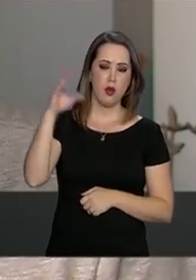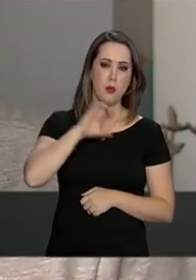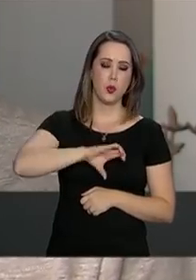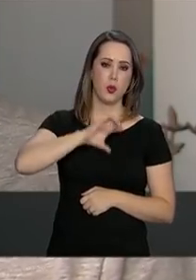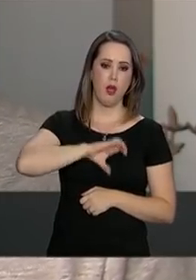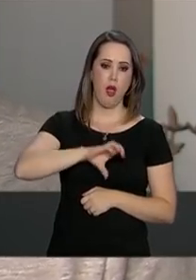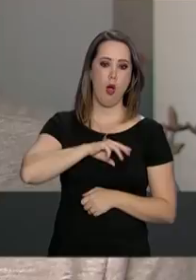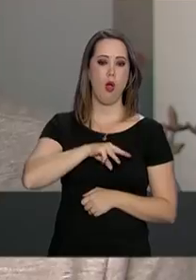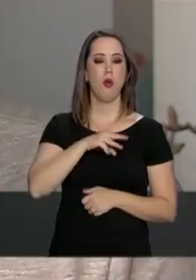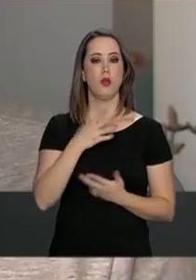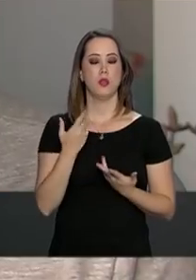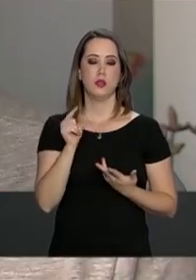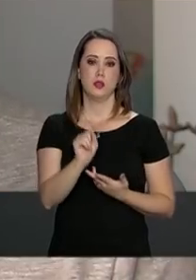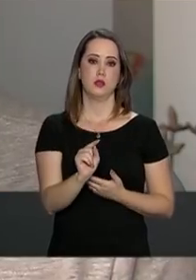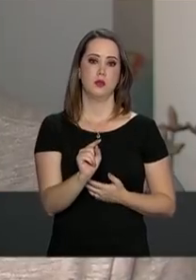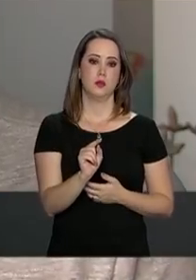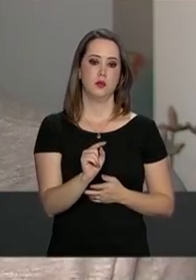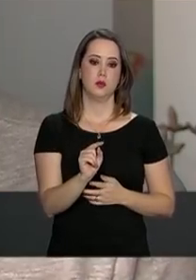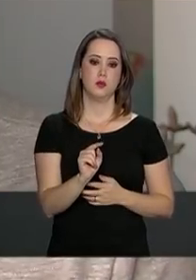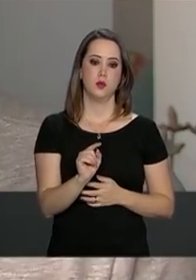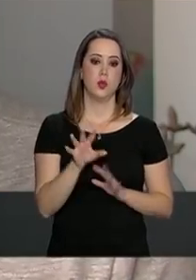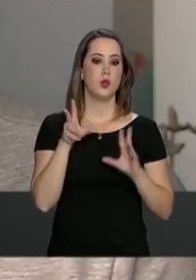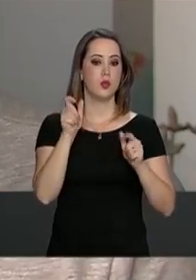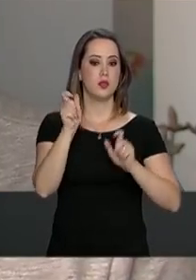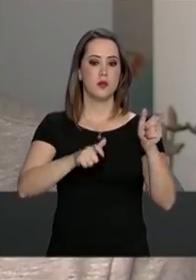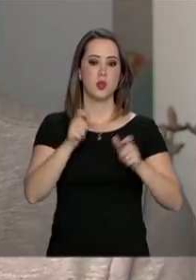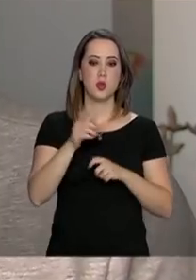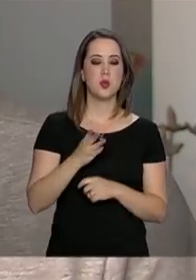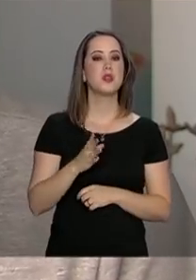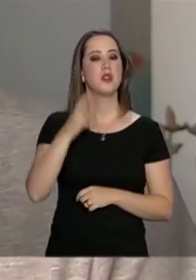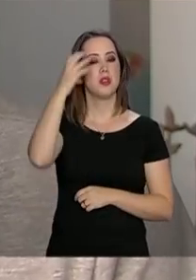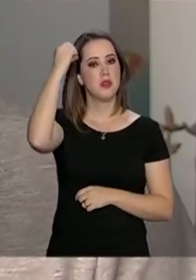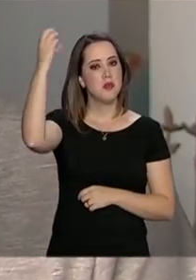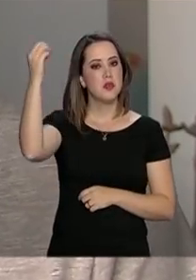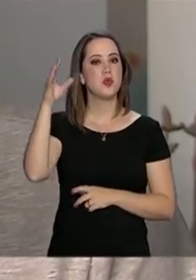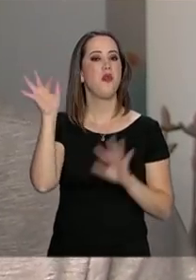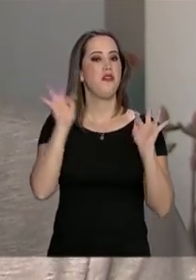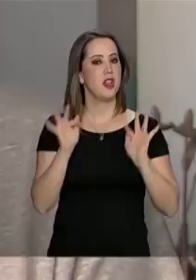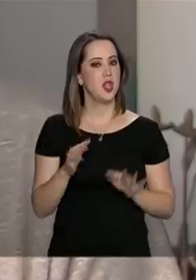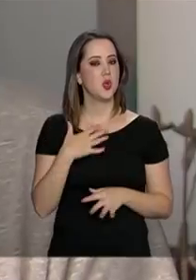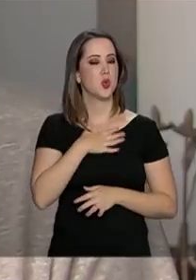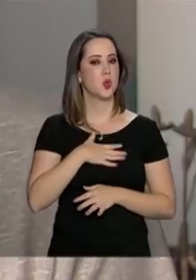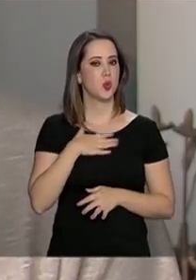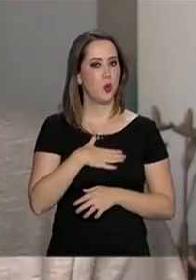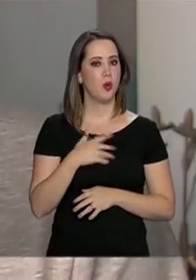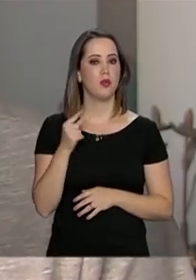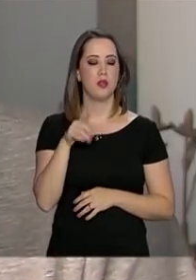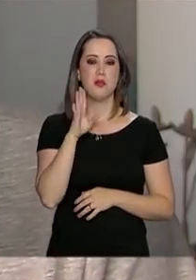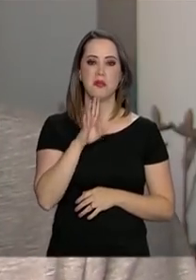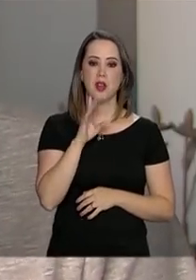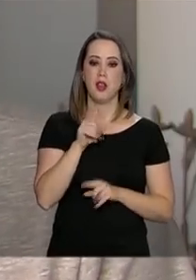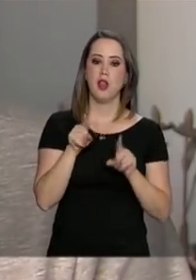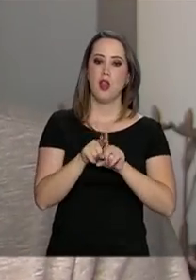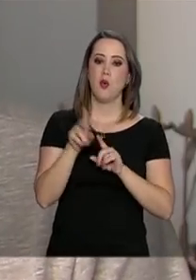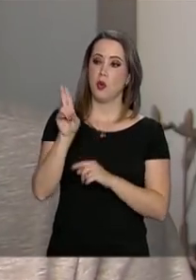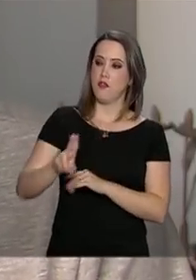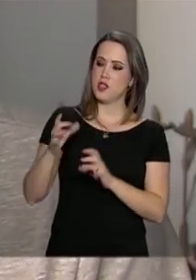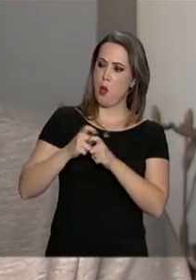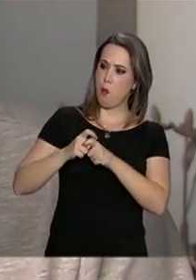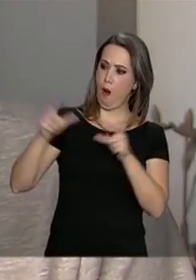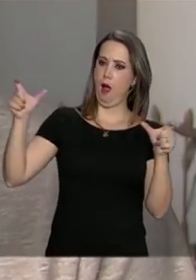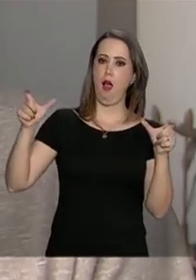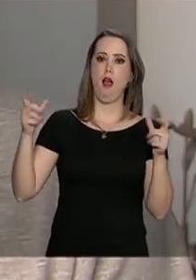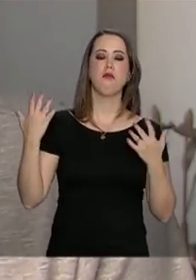terceiro ano. E todo mundo que foi lá curte bastante, considera que são grandes universidades, tudo.